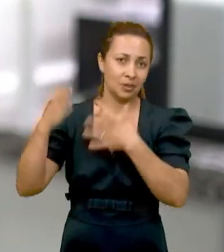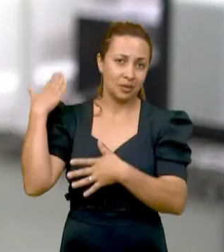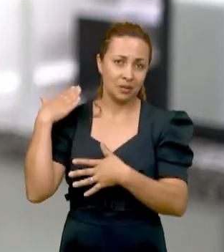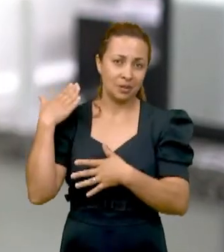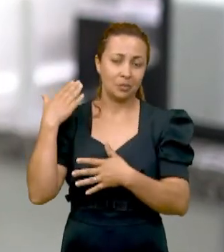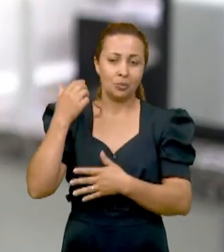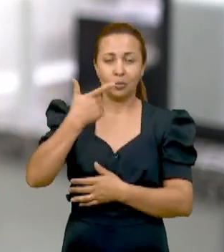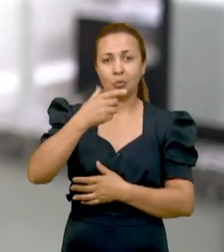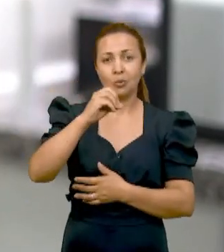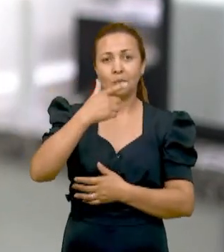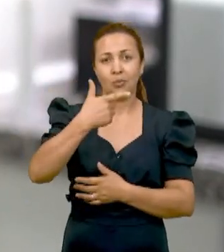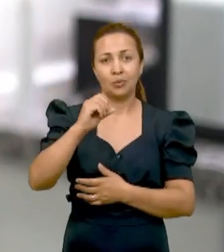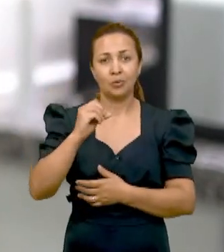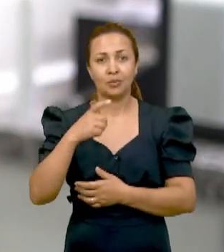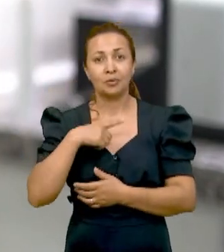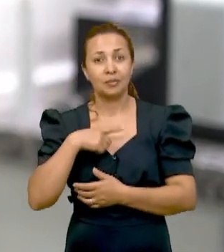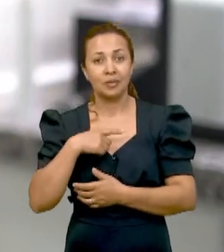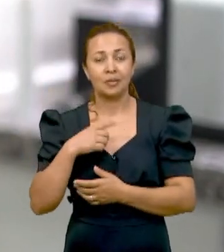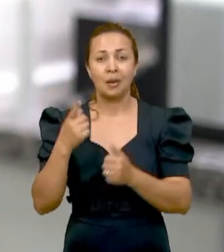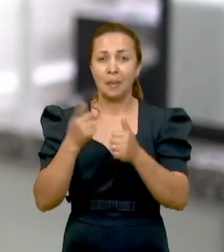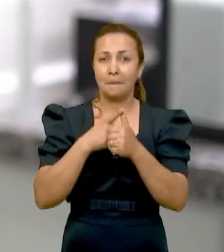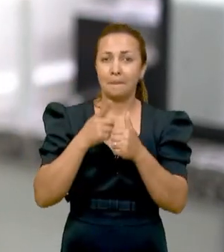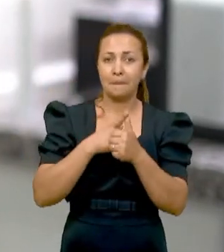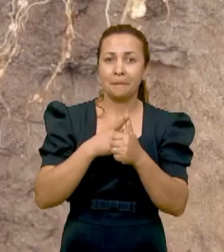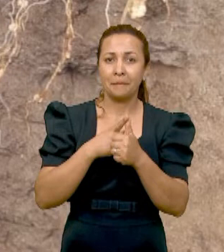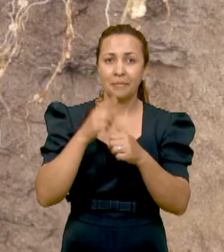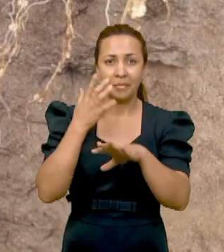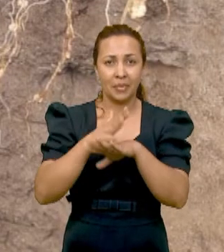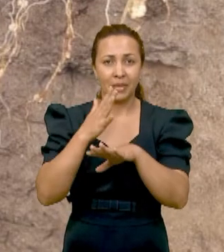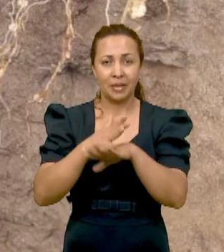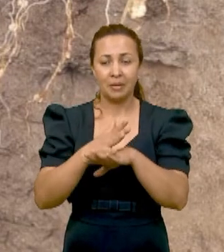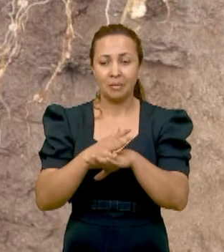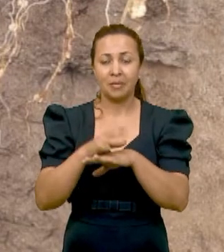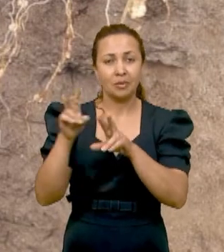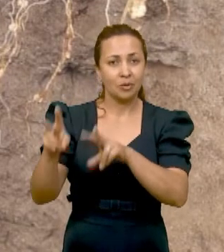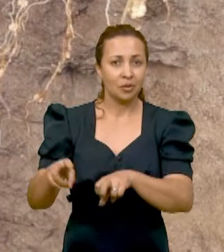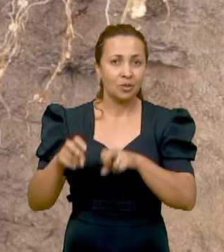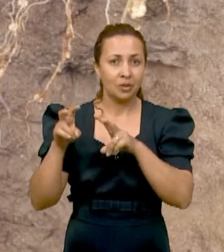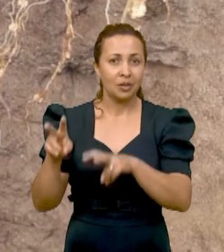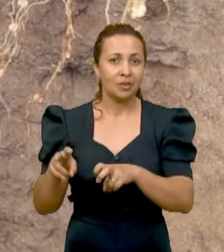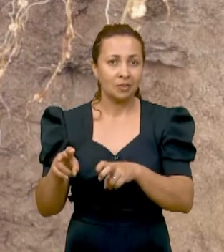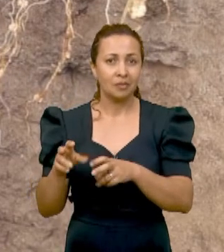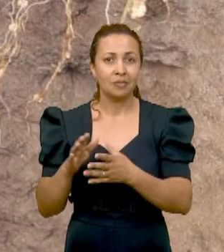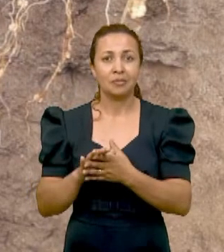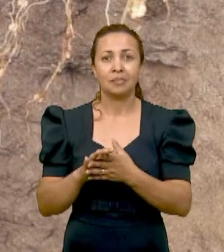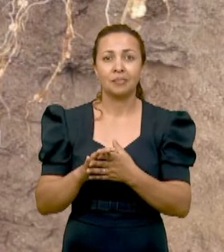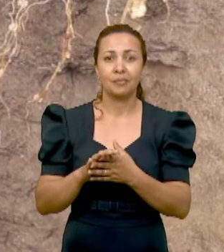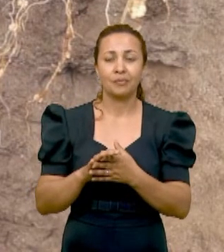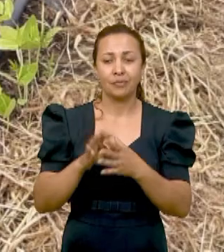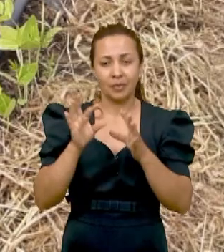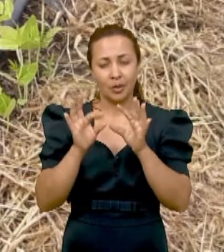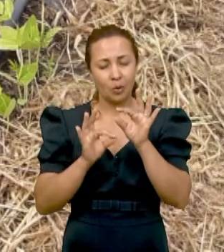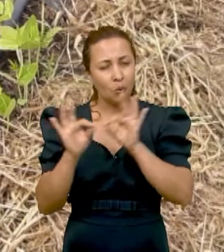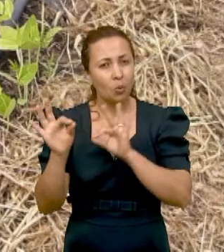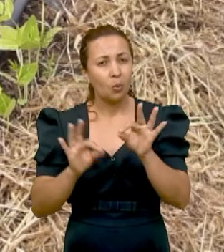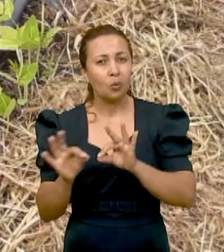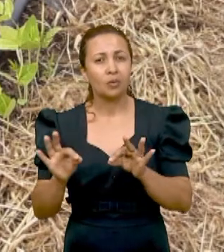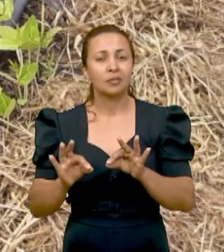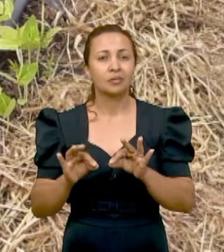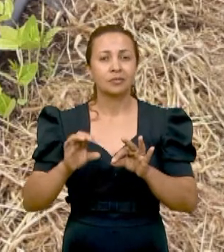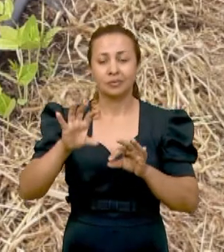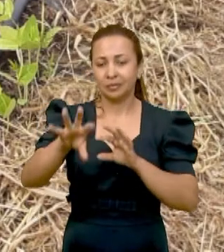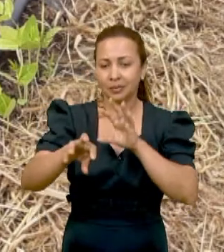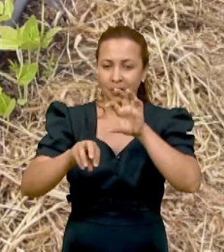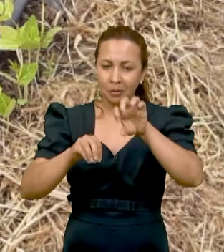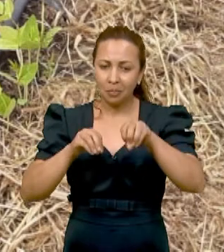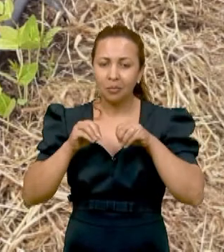2020, a gente teve o primeiro ensaio de campo após os ensaios em nível controlado. Selecionamos